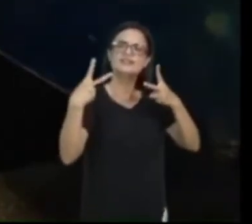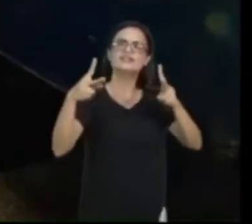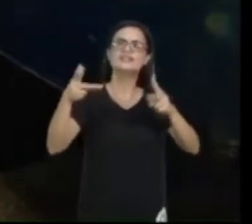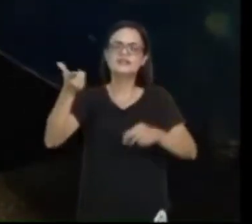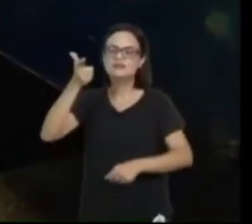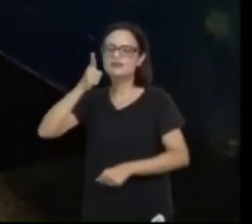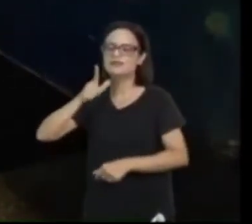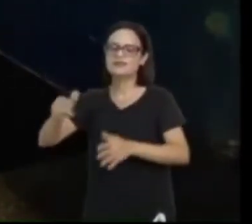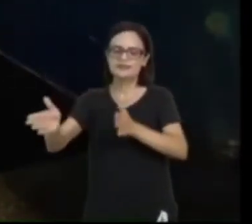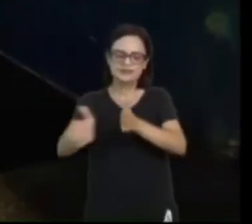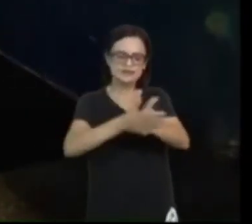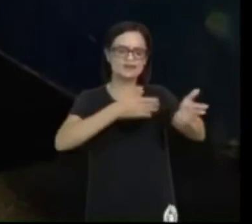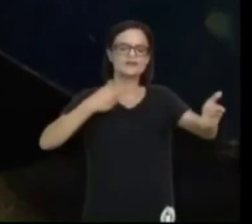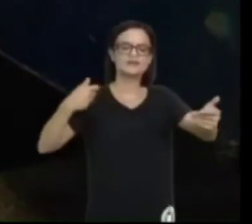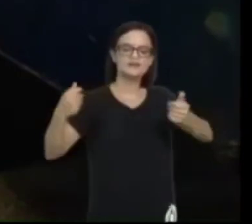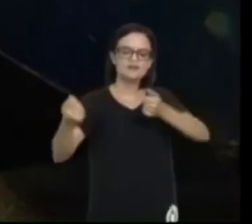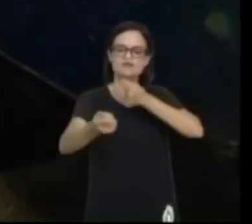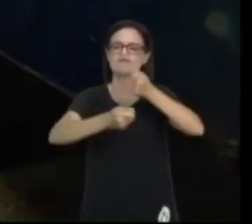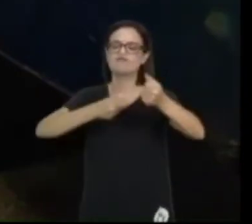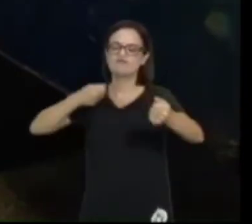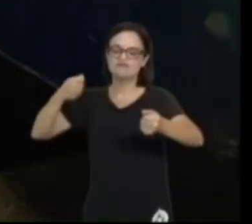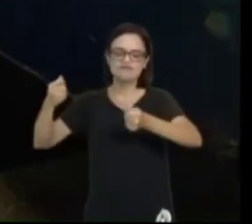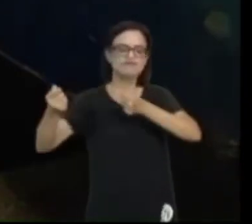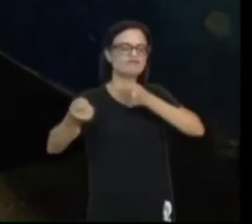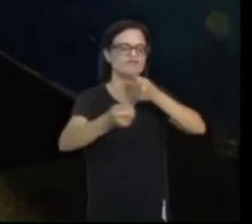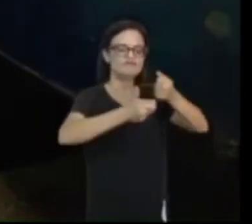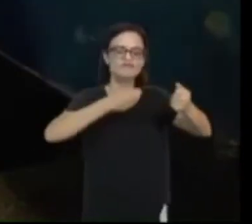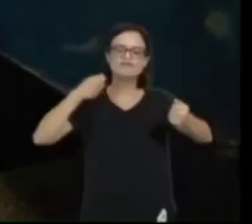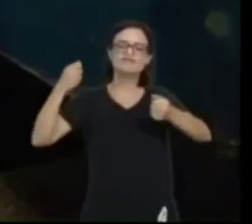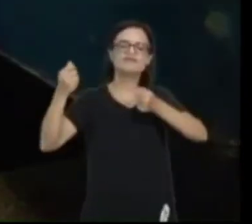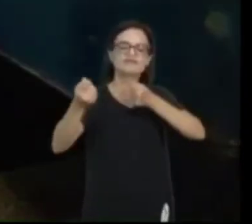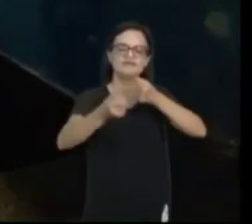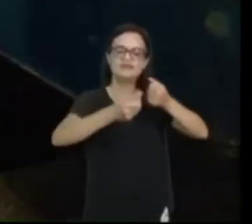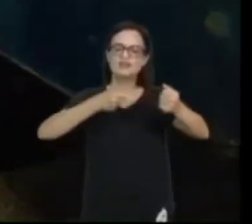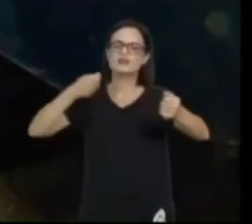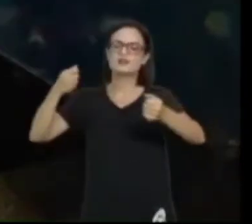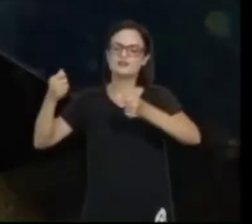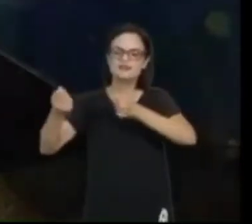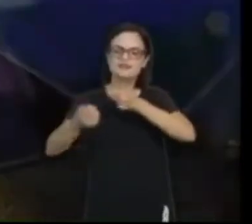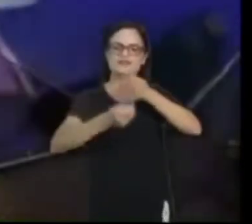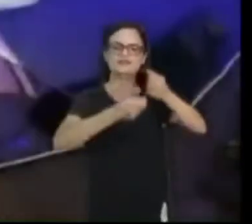Música Música Música